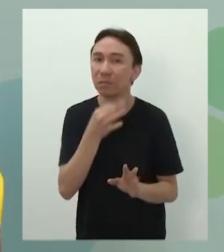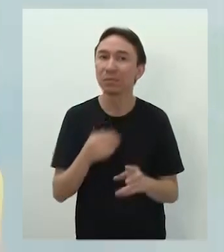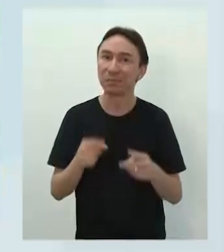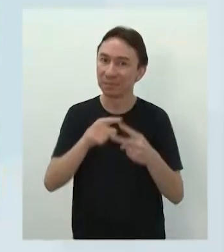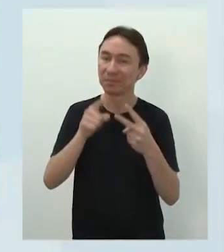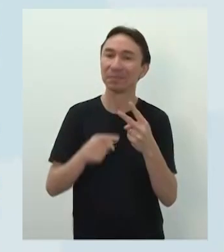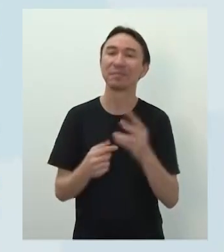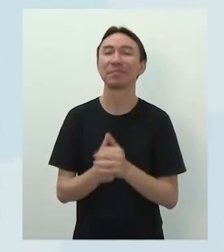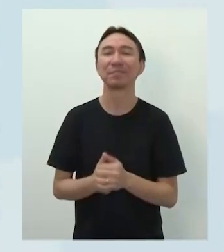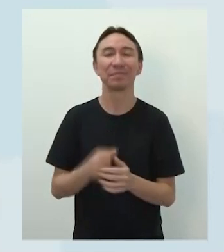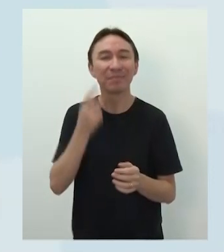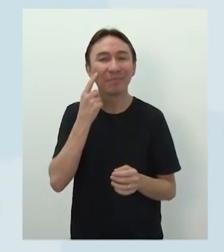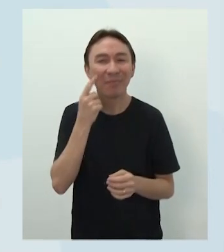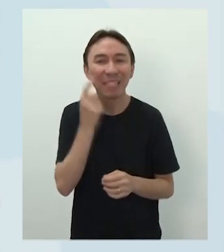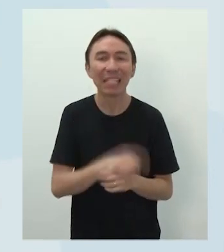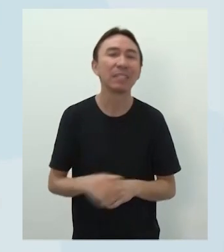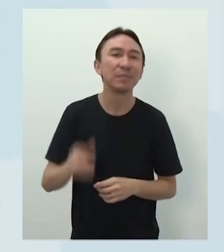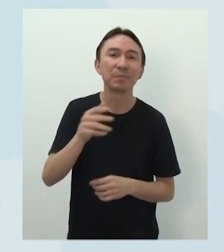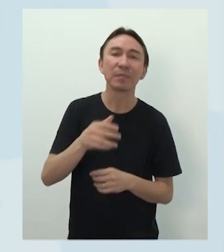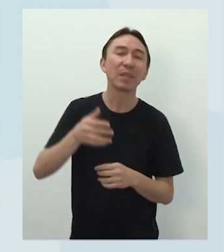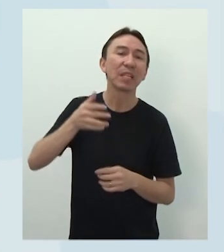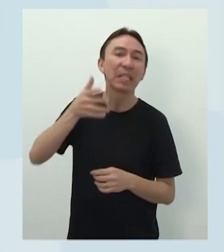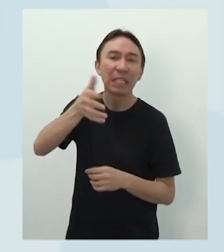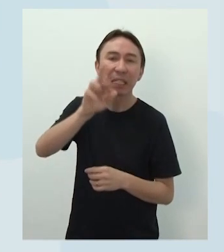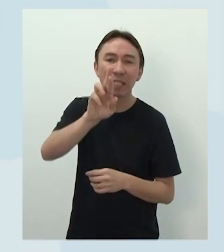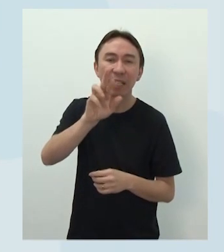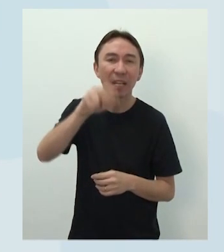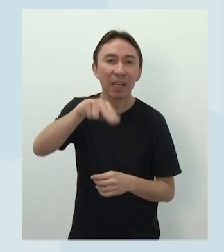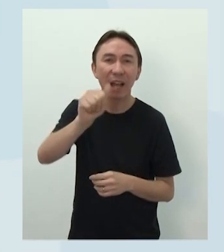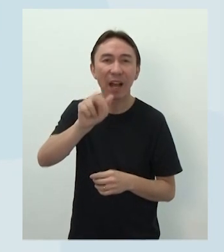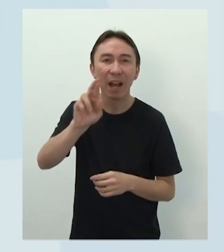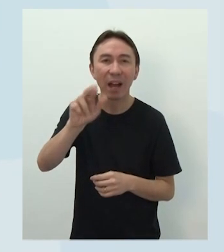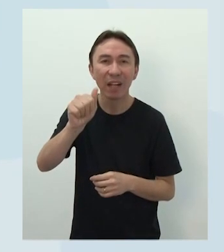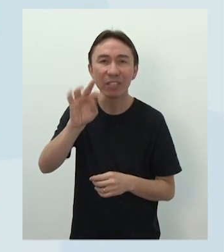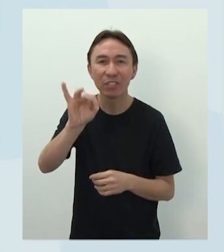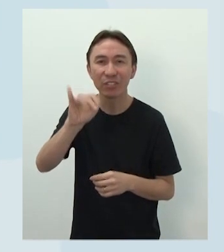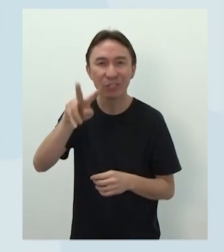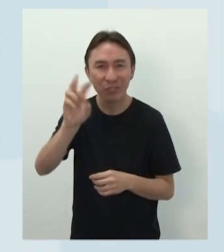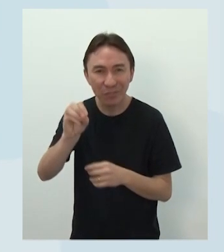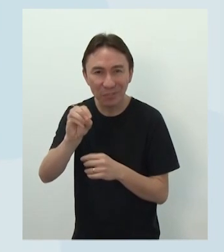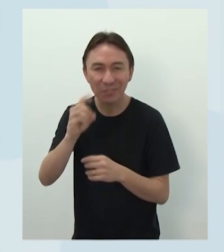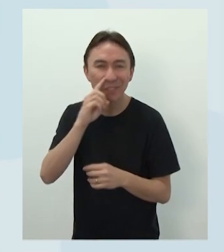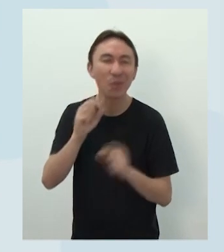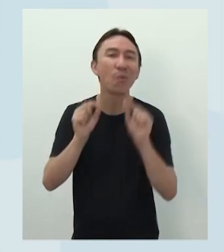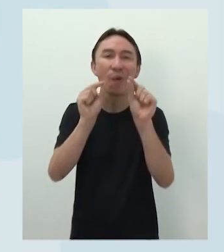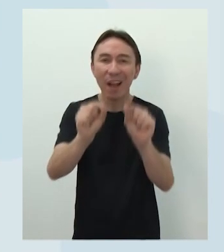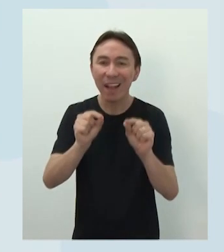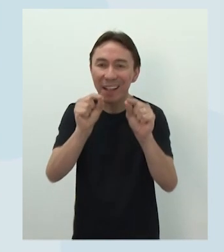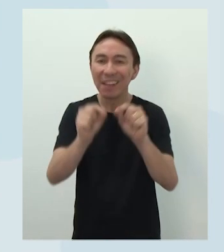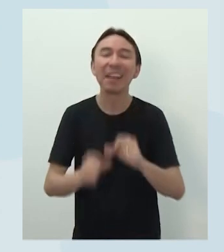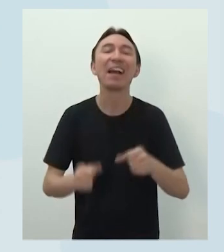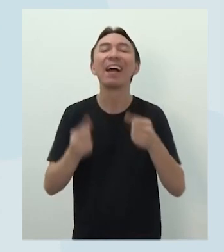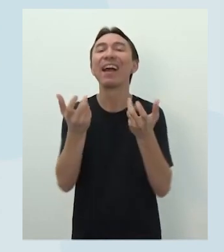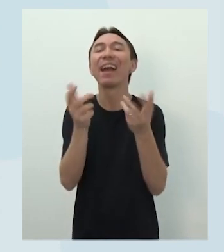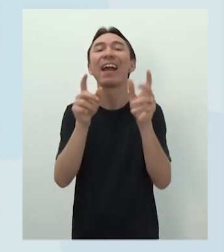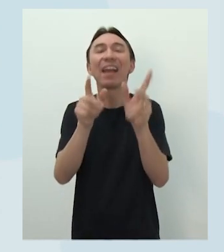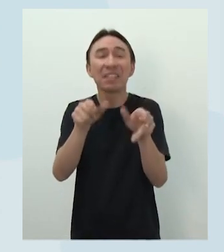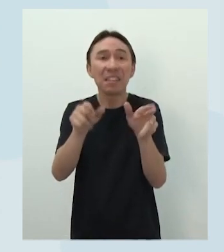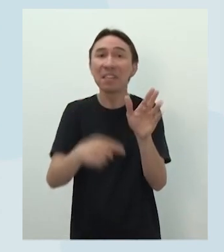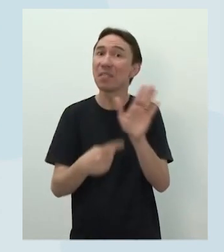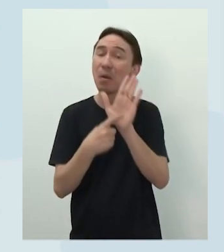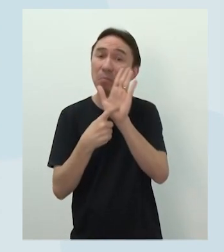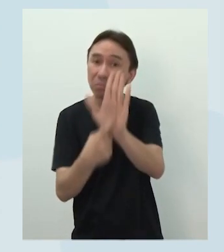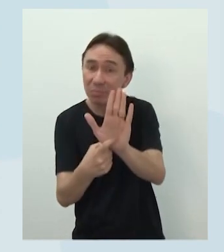sistematizar. O narrativo vocês conhecem bem. Toda vez que falamos de texto narrativo é porque ele apresenta informações